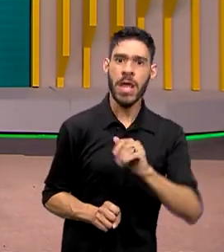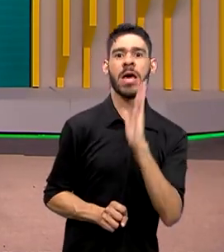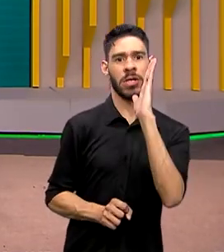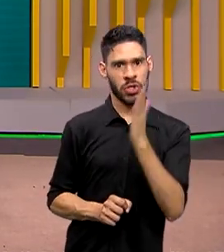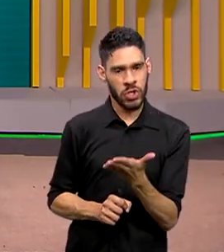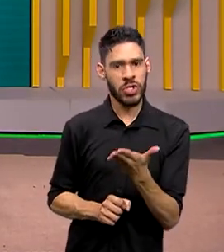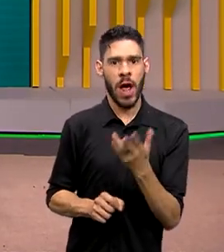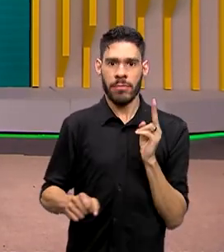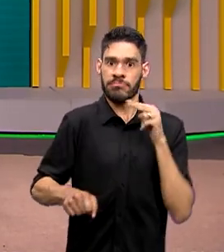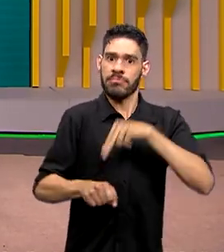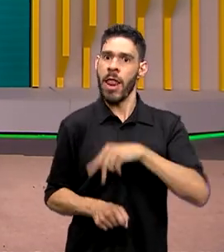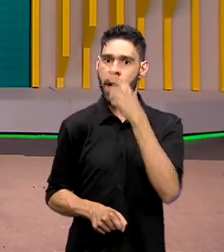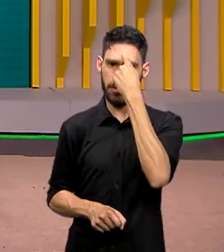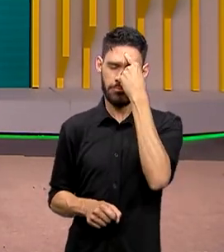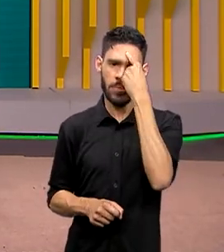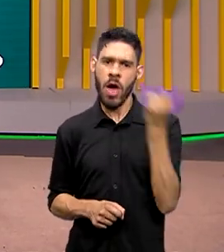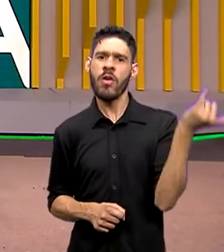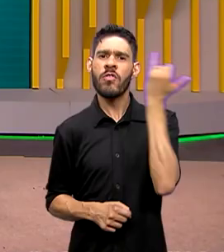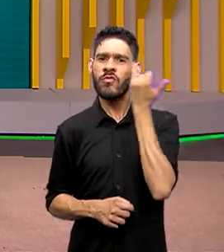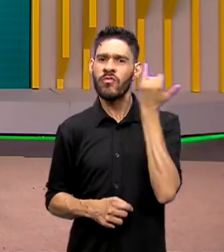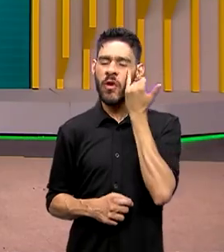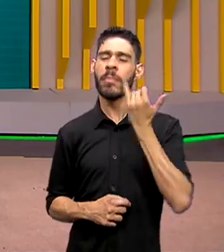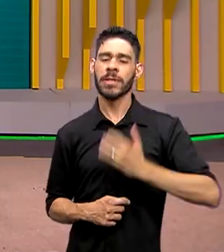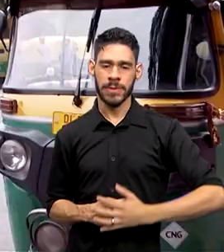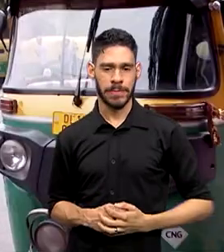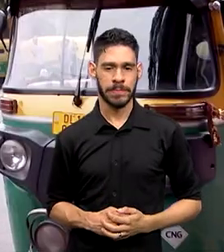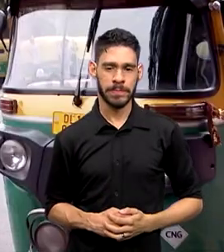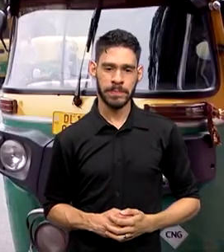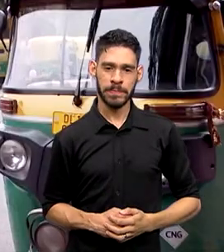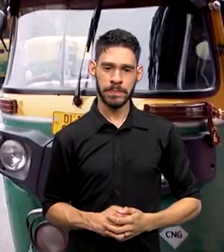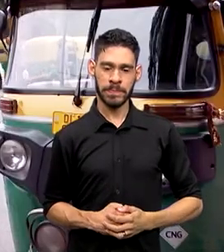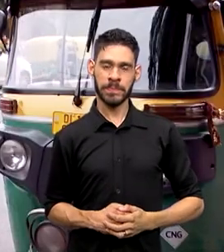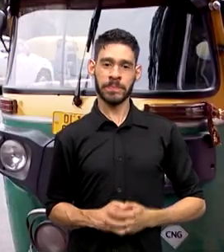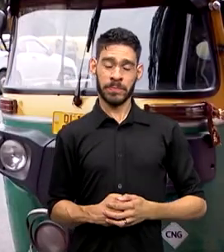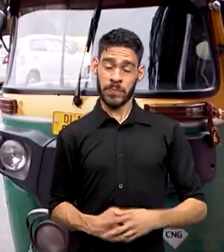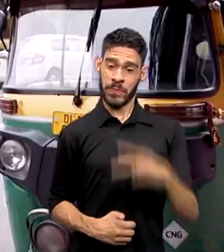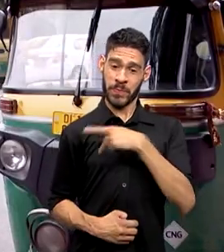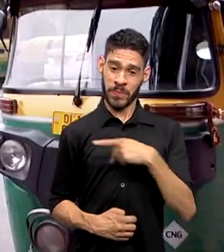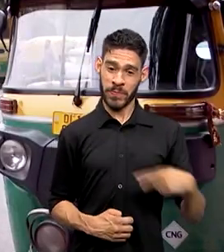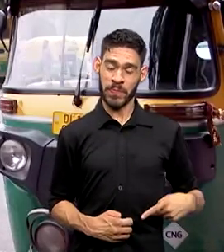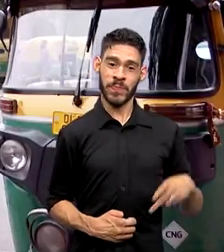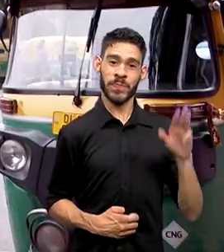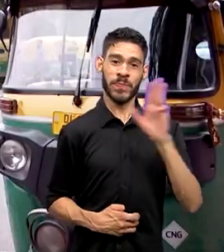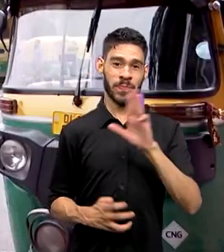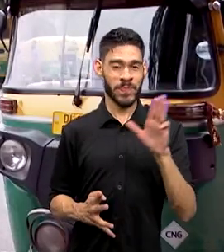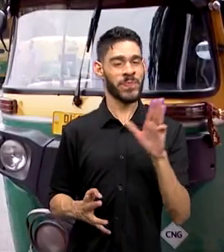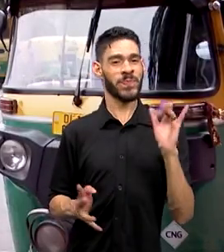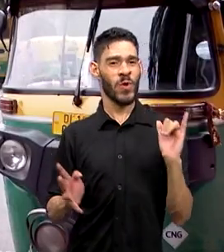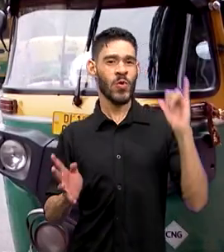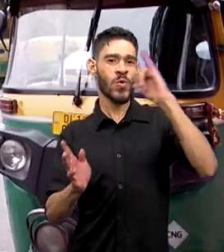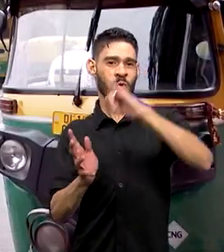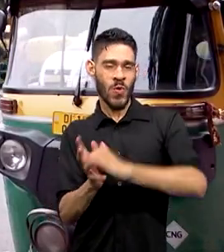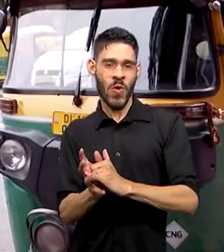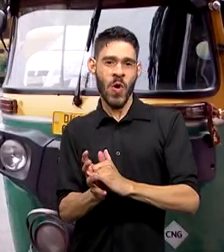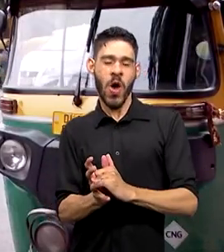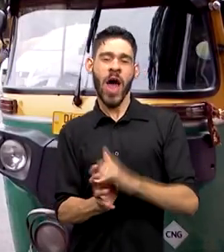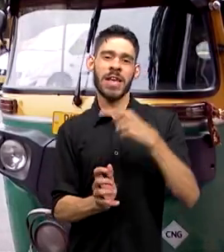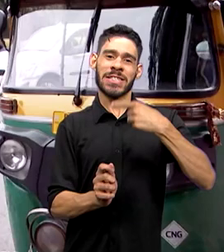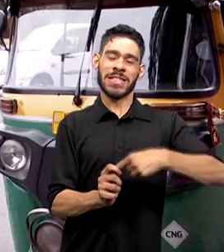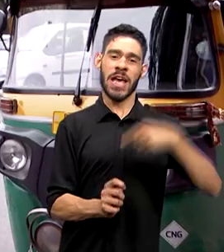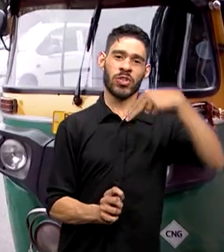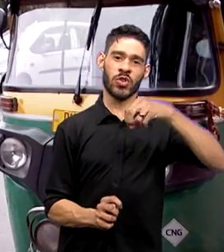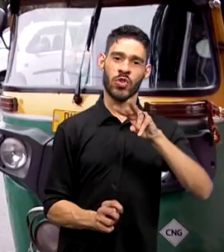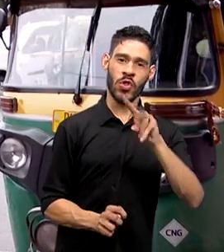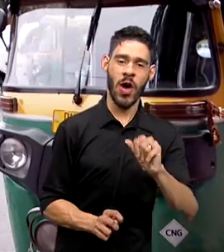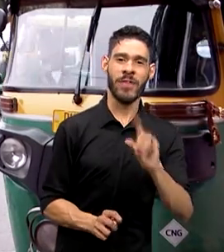na Índia e traz mais informações para a gente. O presidente Lula deve desembarcar em Nova Delhi na